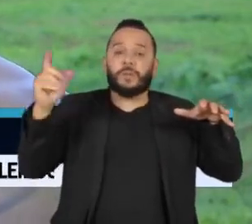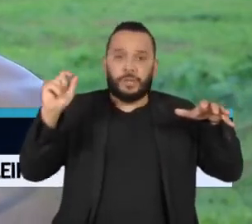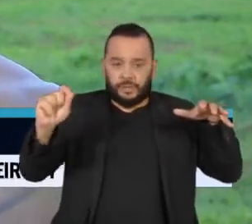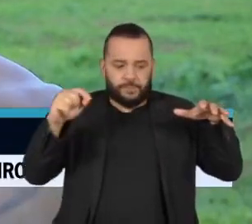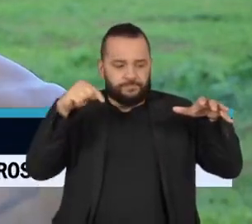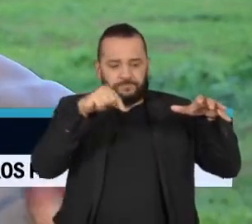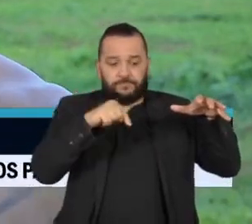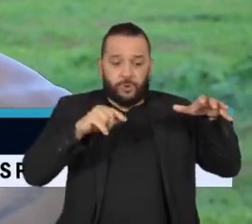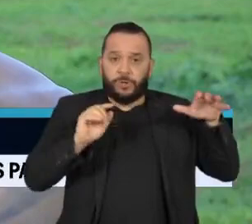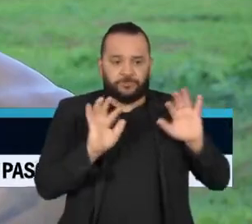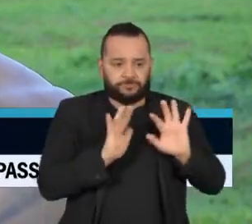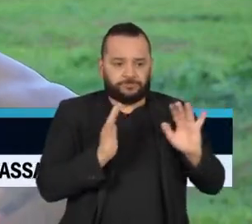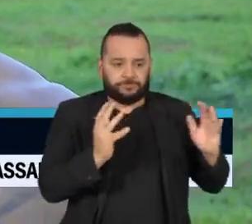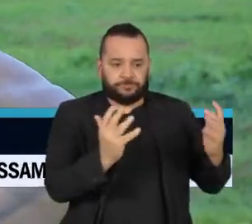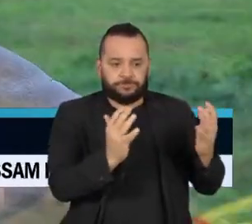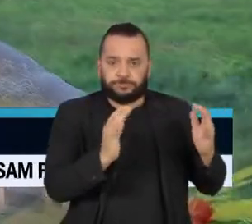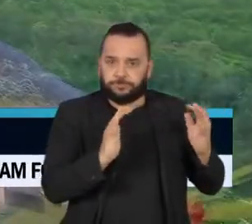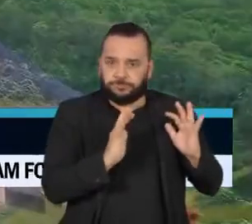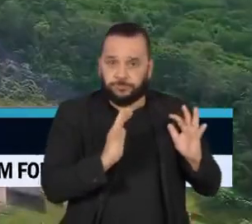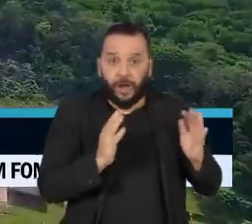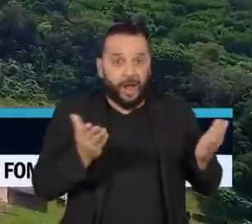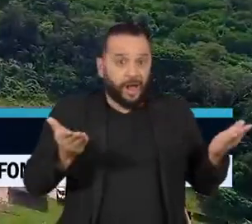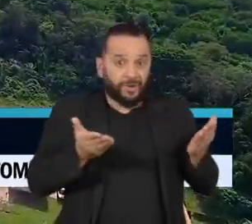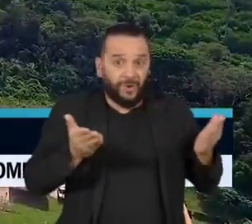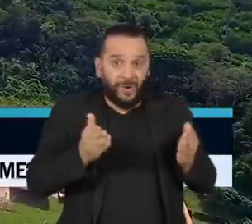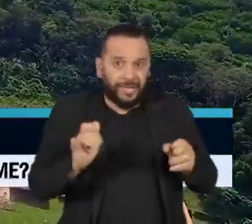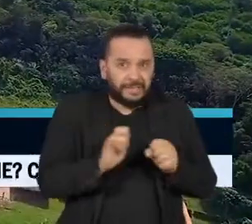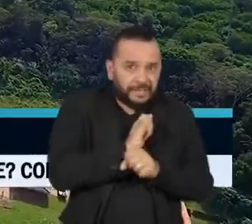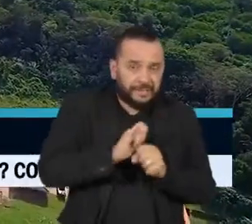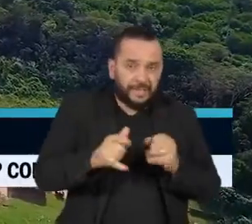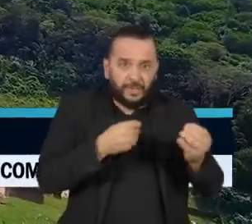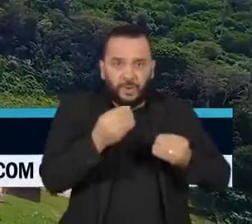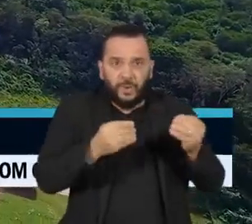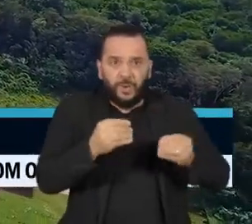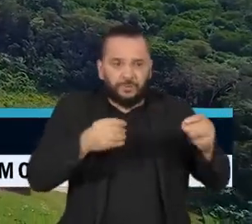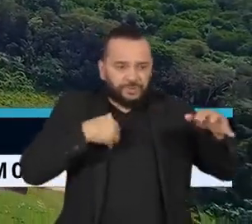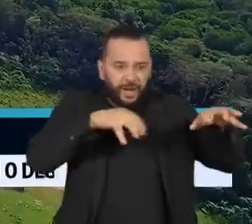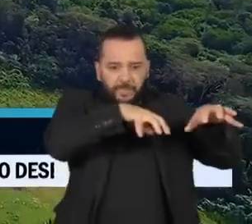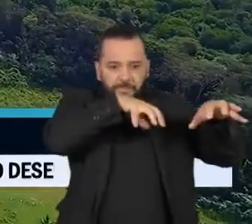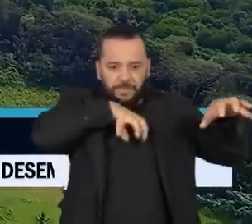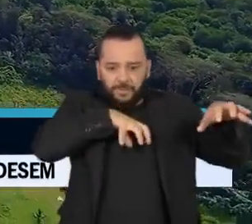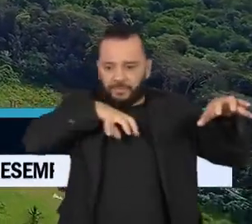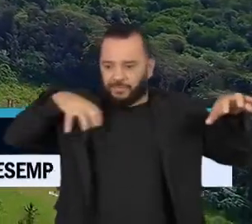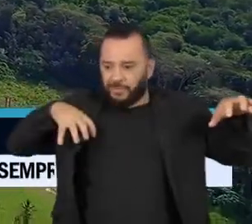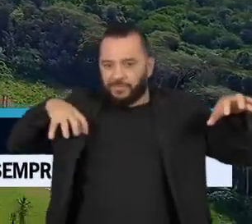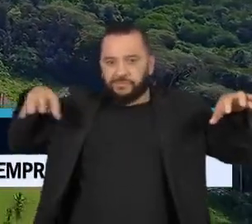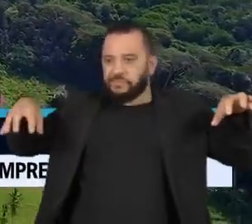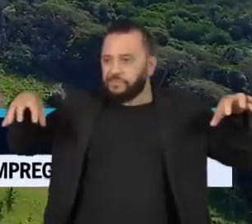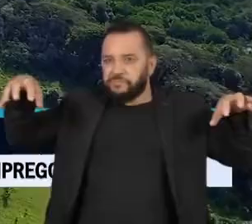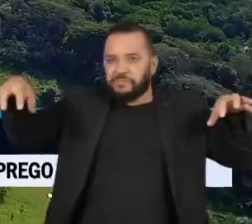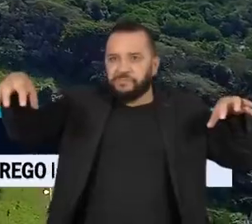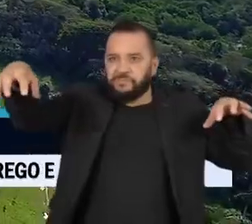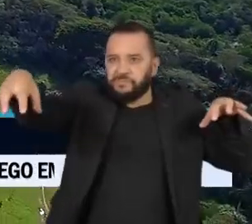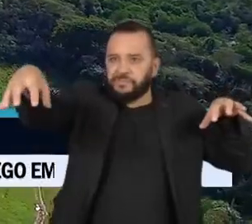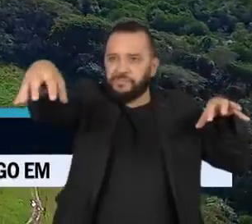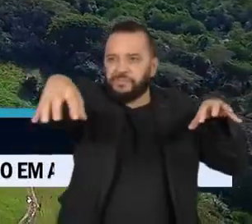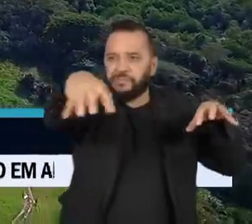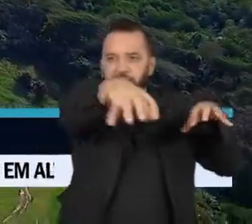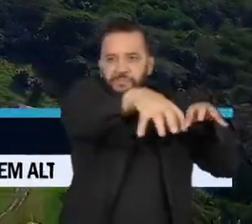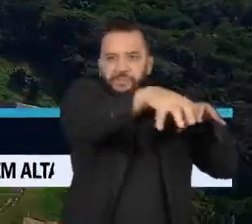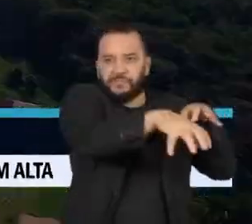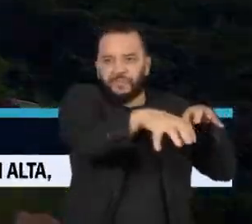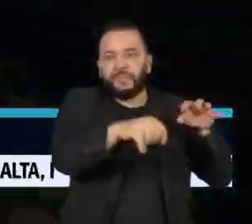criou uma estratégia, tipo, vamos preservar nosso território. Então, a gente distribuía as aldeias no limite.